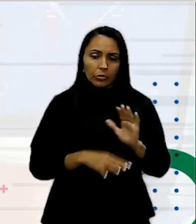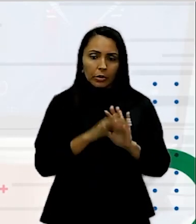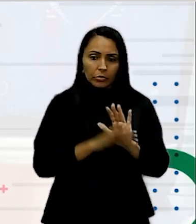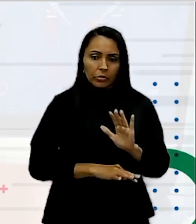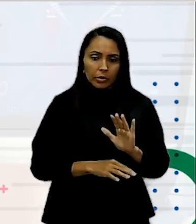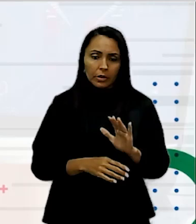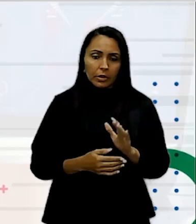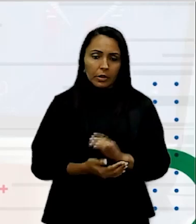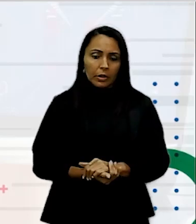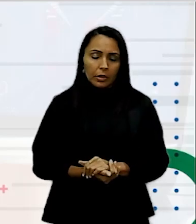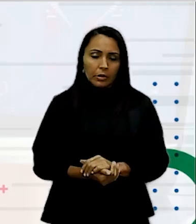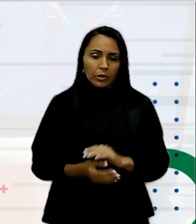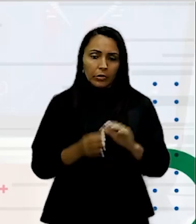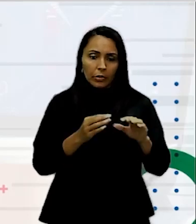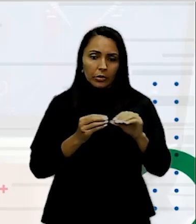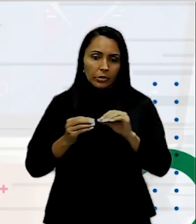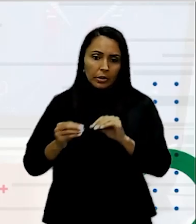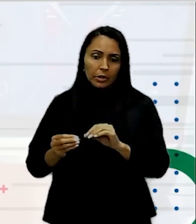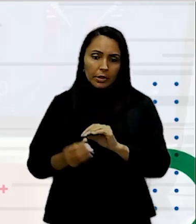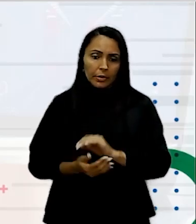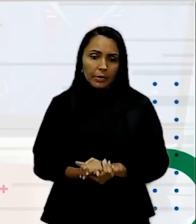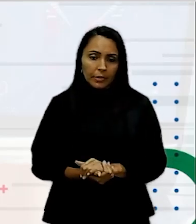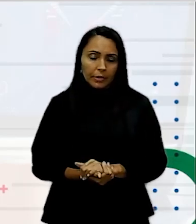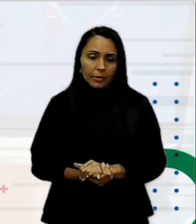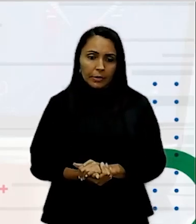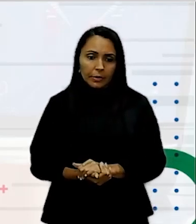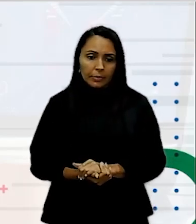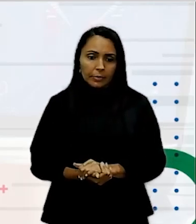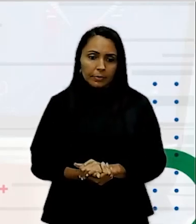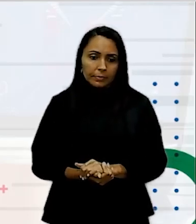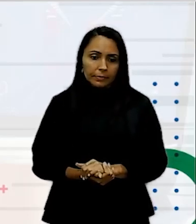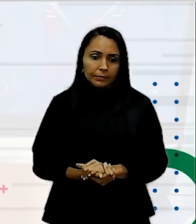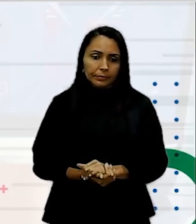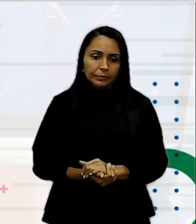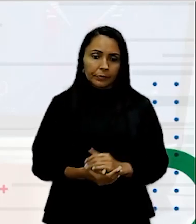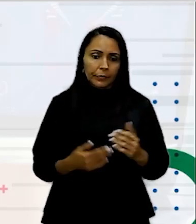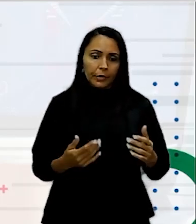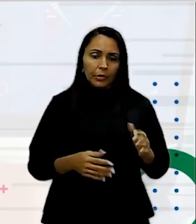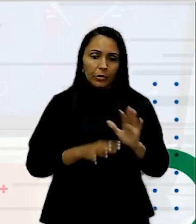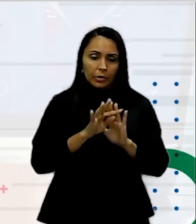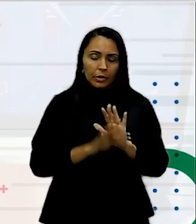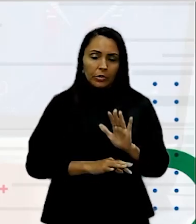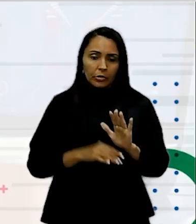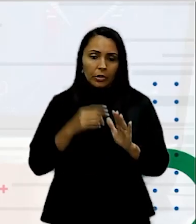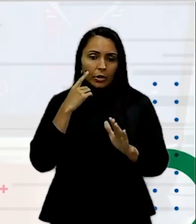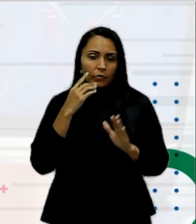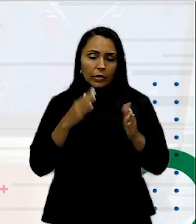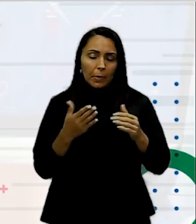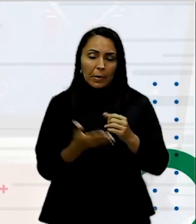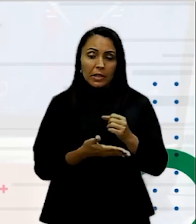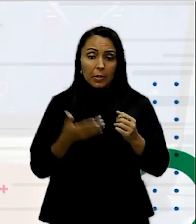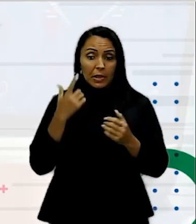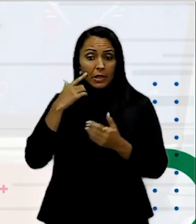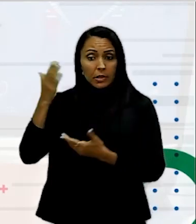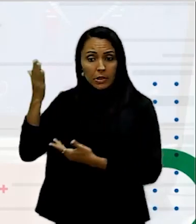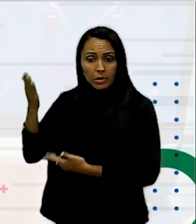esteja alinhado à esquerda O texto corrido, ele fica basicamente assim